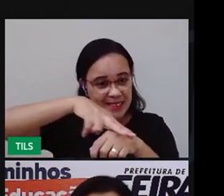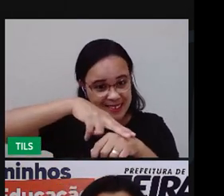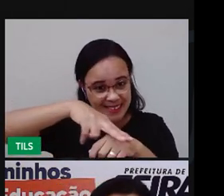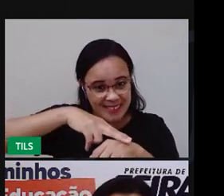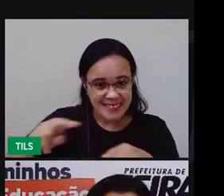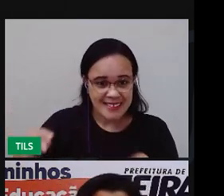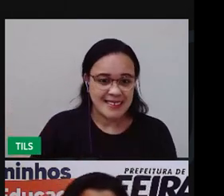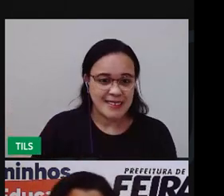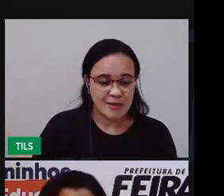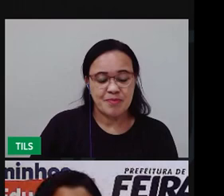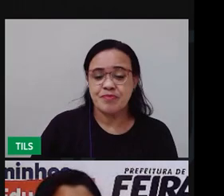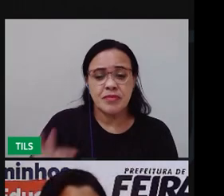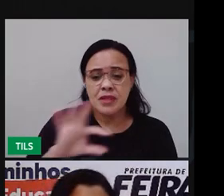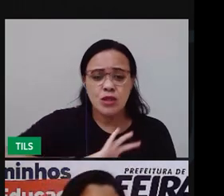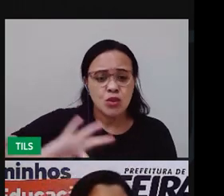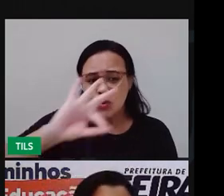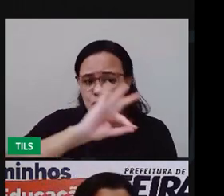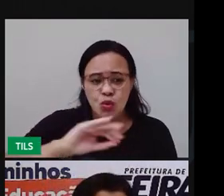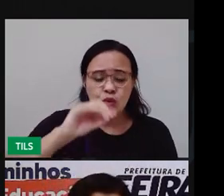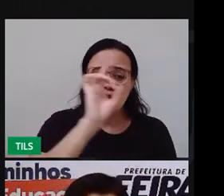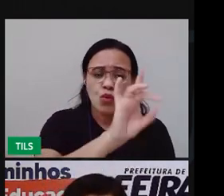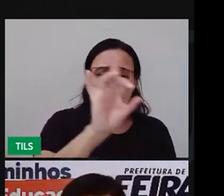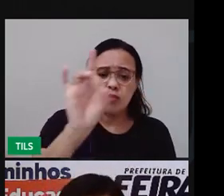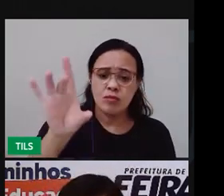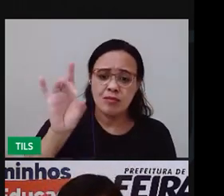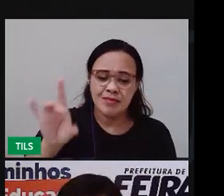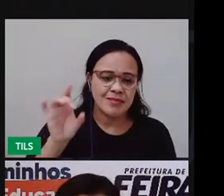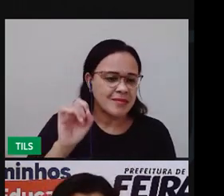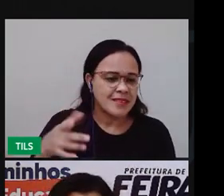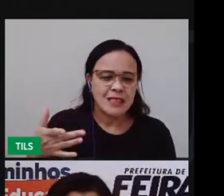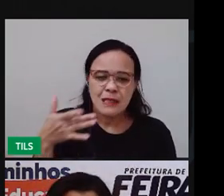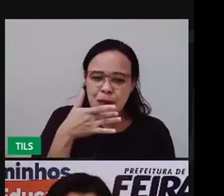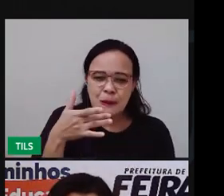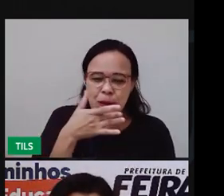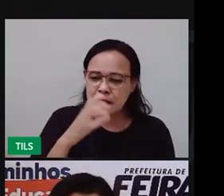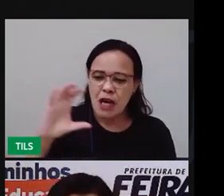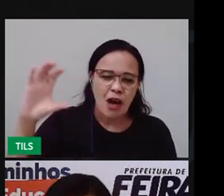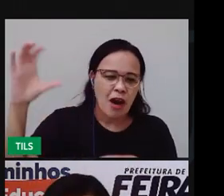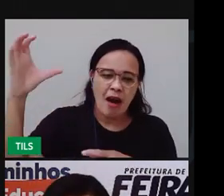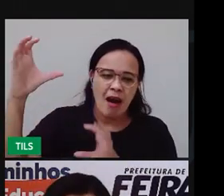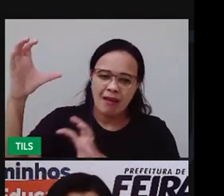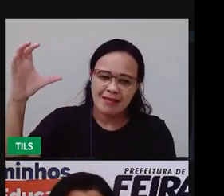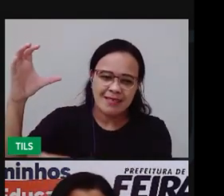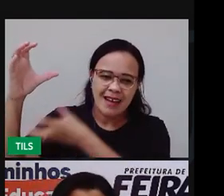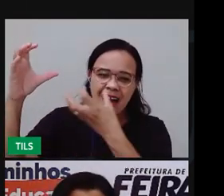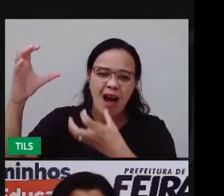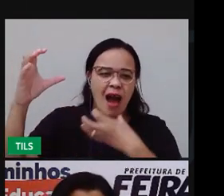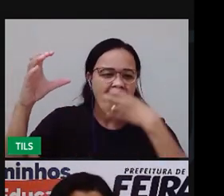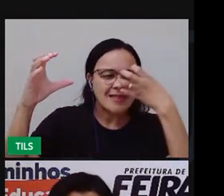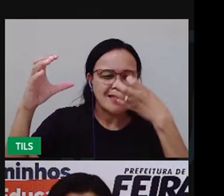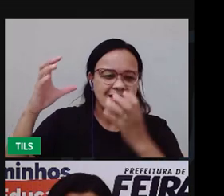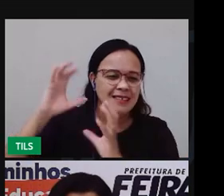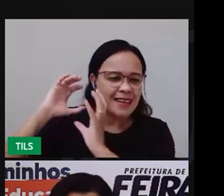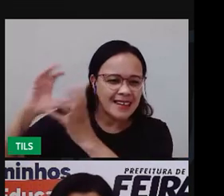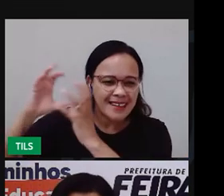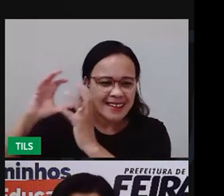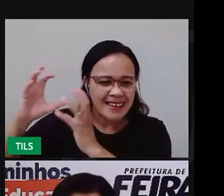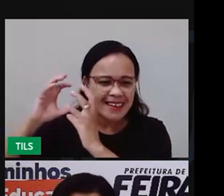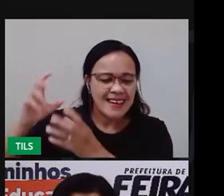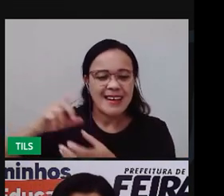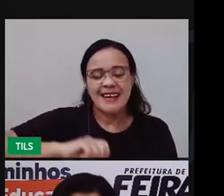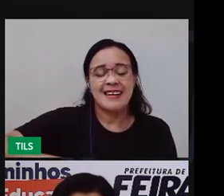Todas essas plantas dão frutos deliciosos, como limão, coco, cajá.